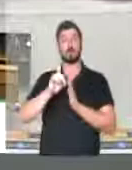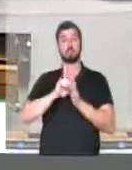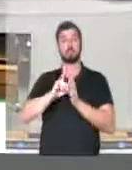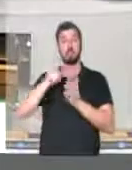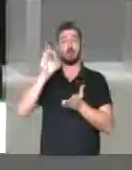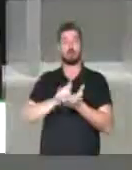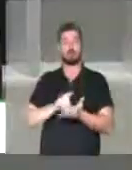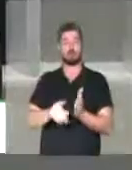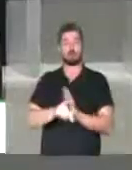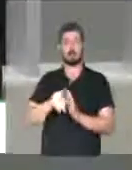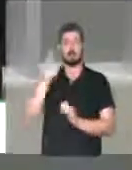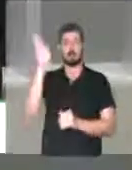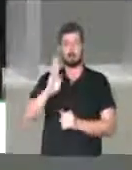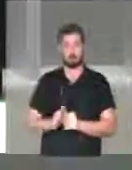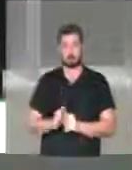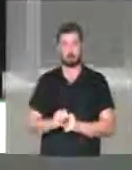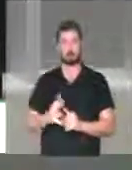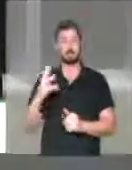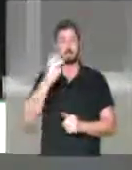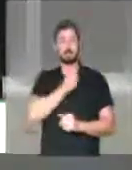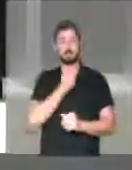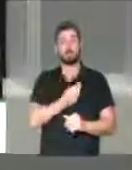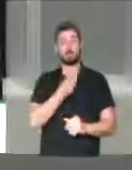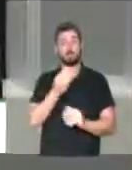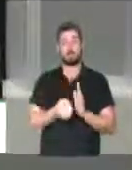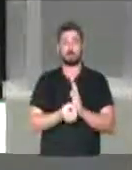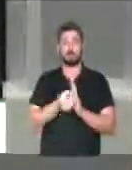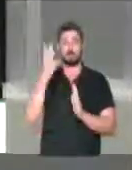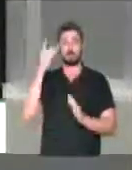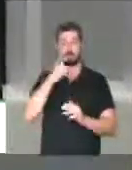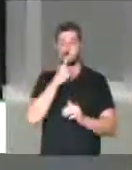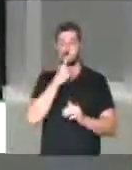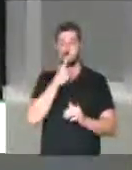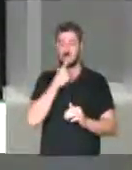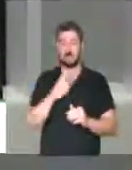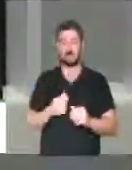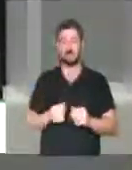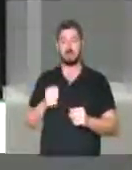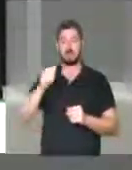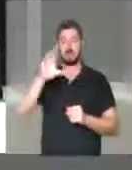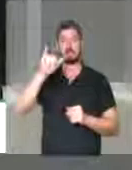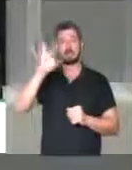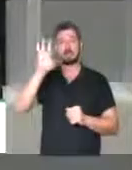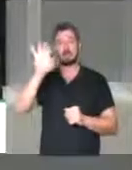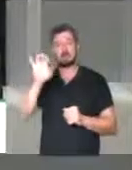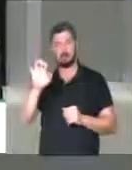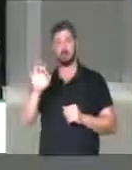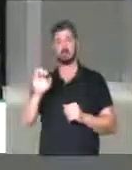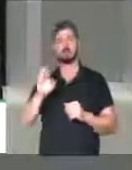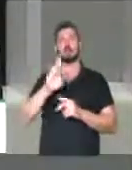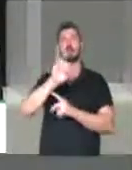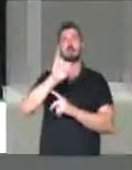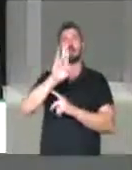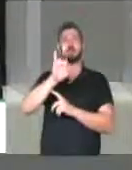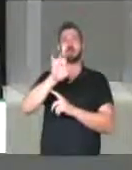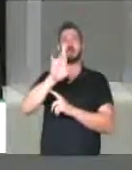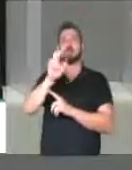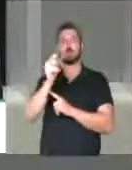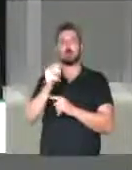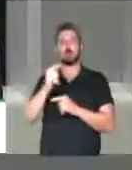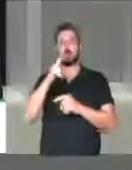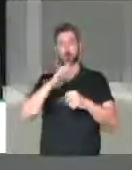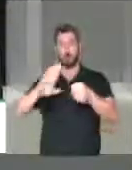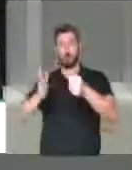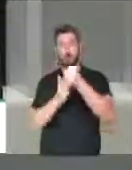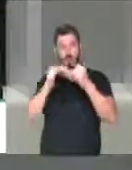Diário Oficial da União. Salvou inúmeras vidas. Os acidentes ribeirinhos com escalpelamento caíram